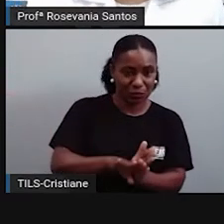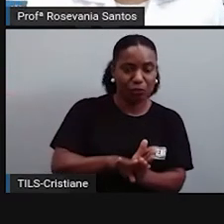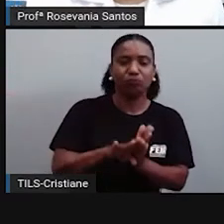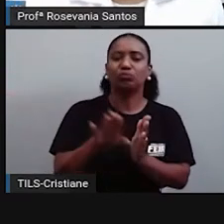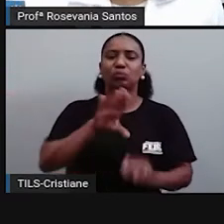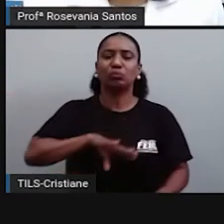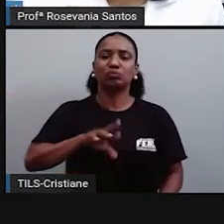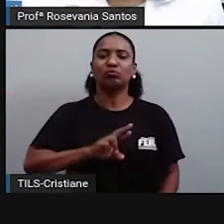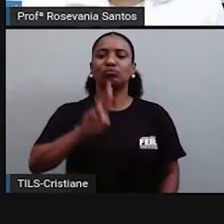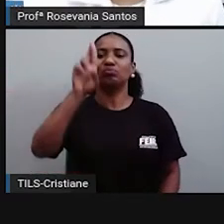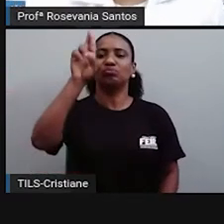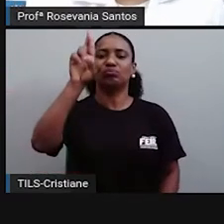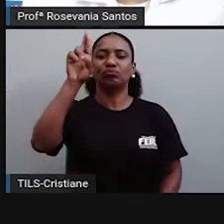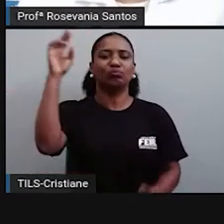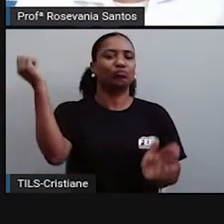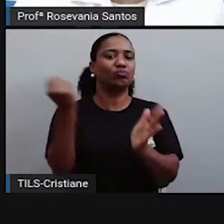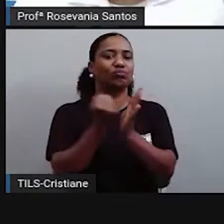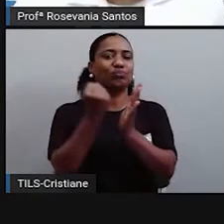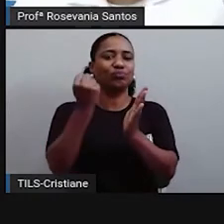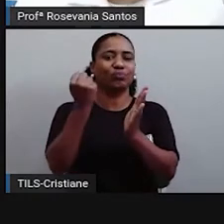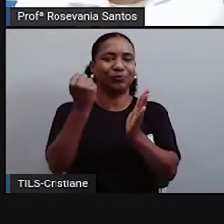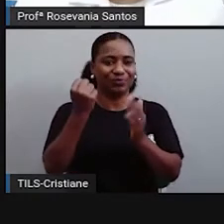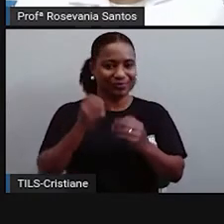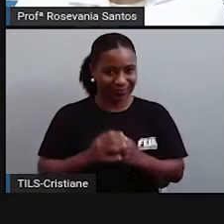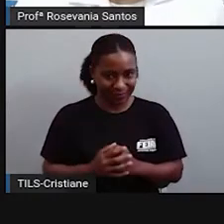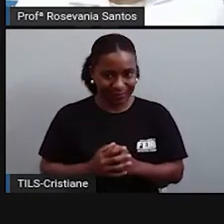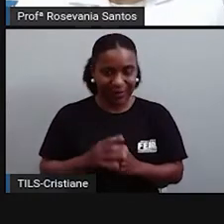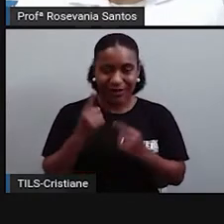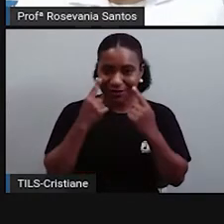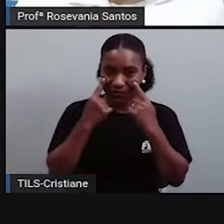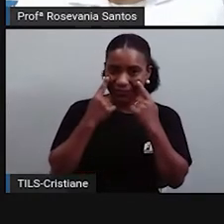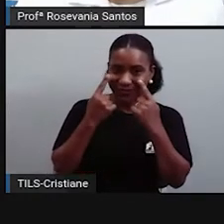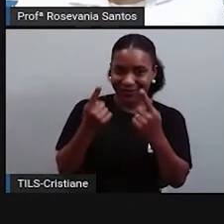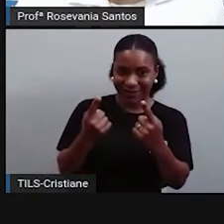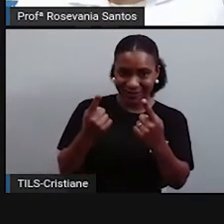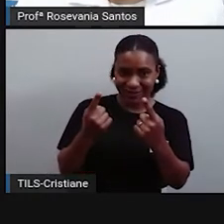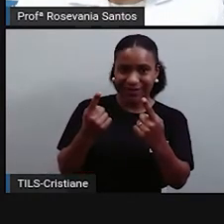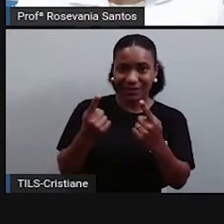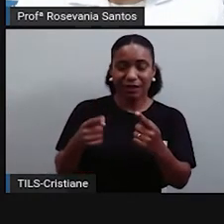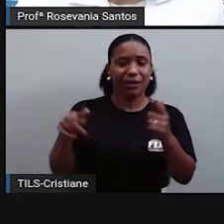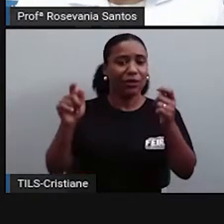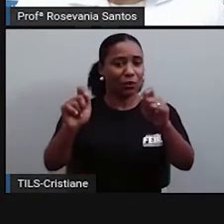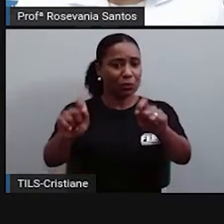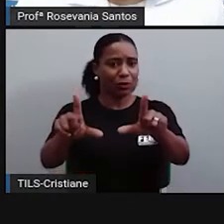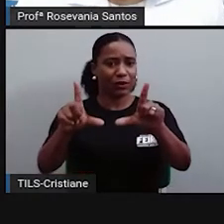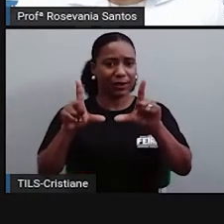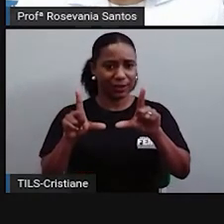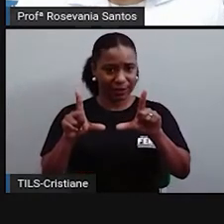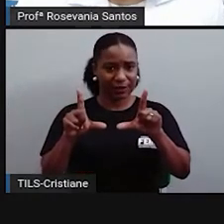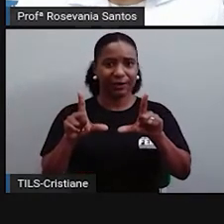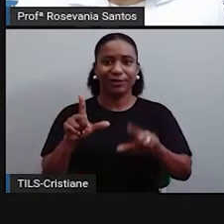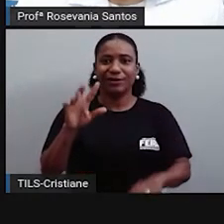tratado de todos, eu vi essa divisãozinha aqui que você está formando.